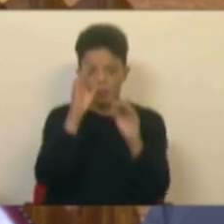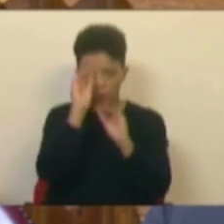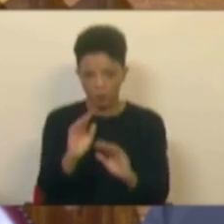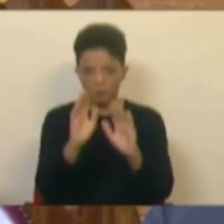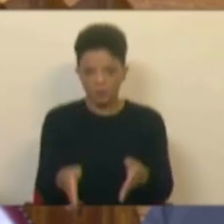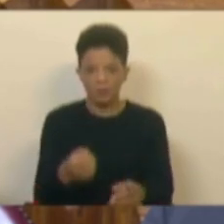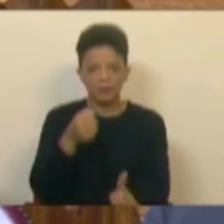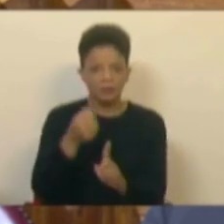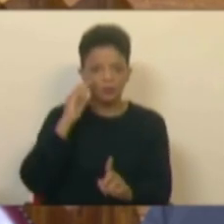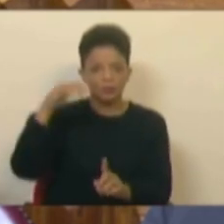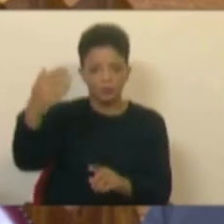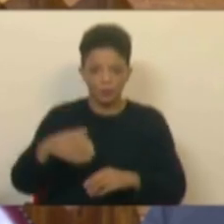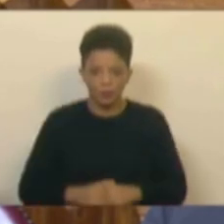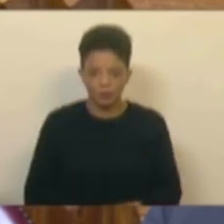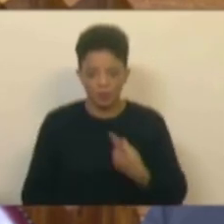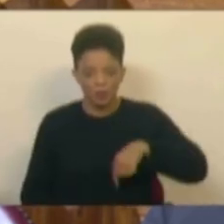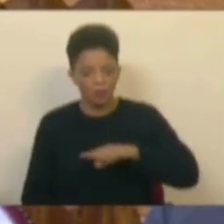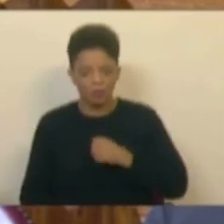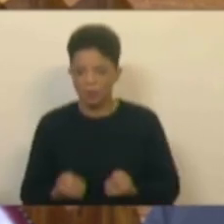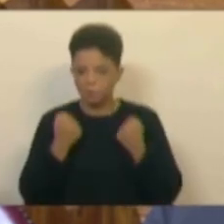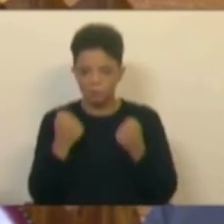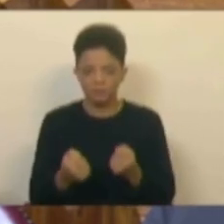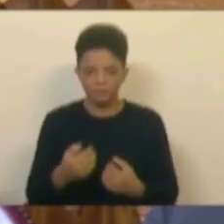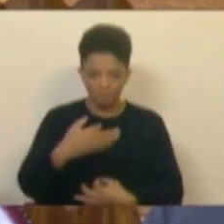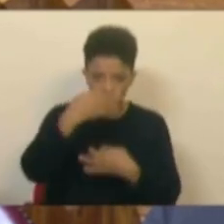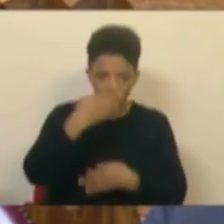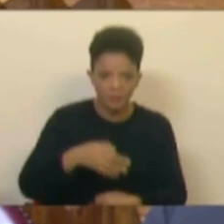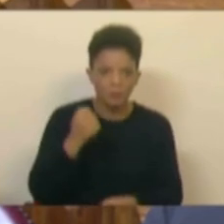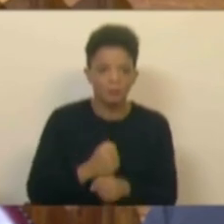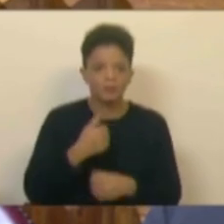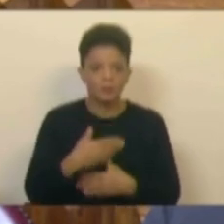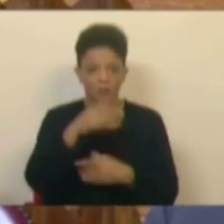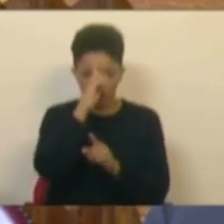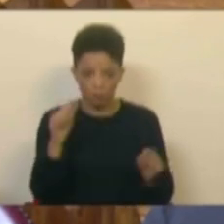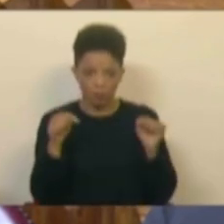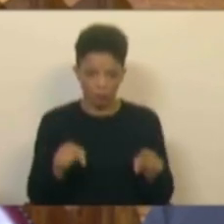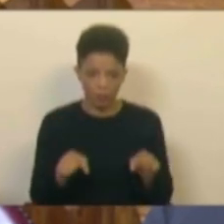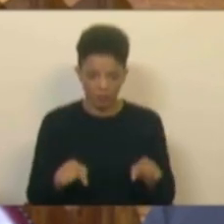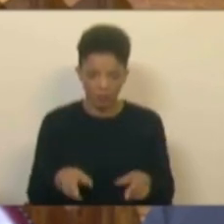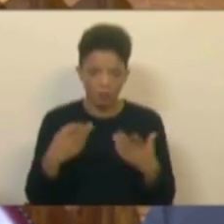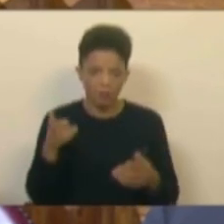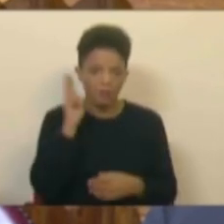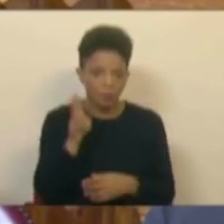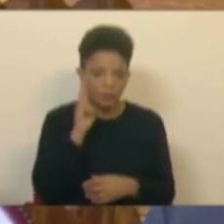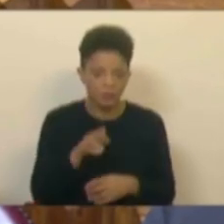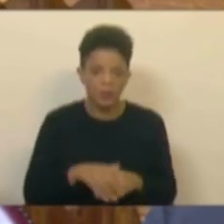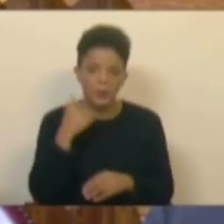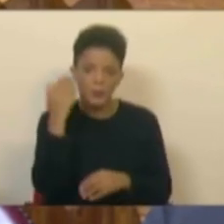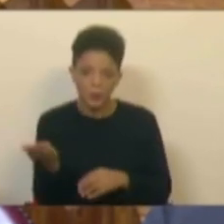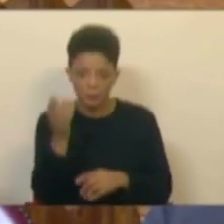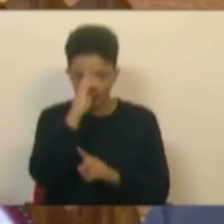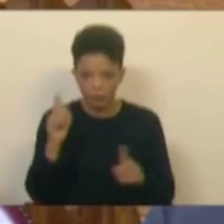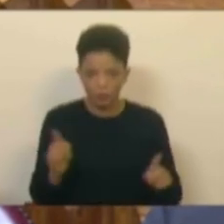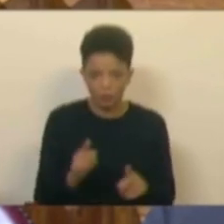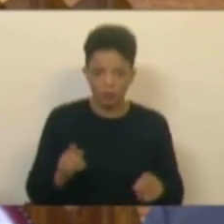nossos desafios do futuro, nós não conseguiremos nem dignificar a profissão de professor hoje em dia nem valorizar a vocação de